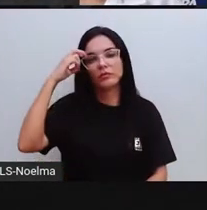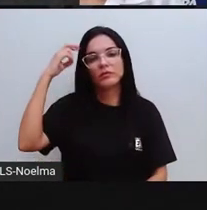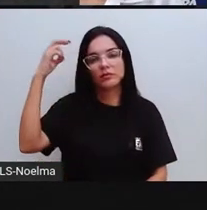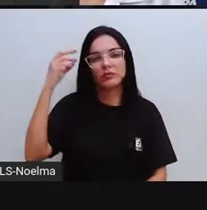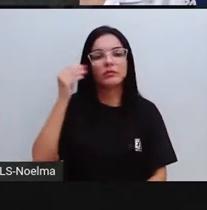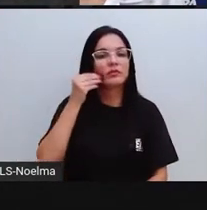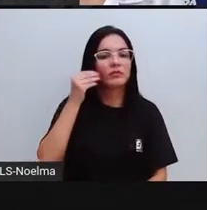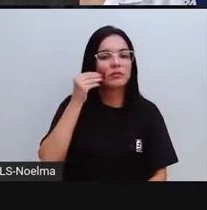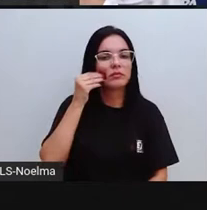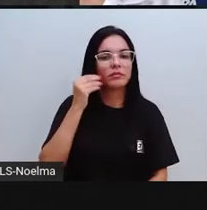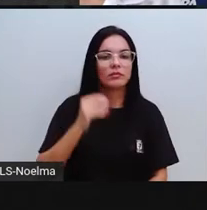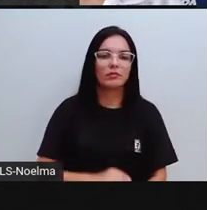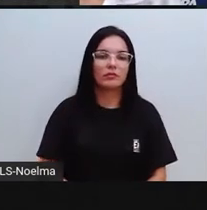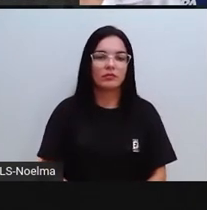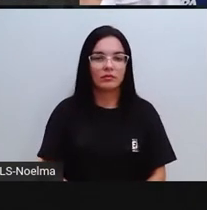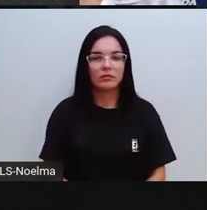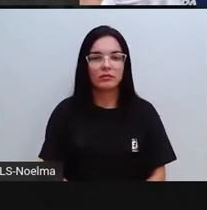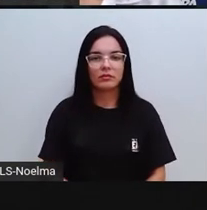tá bom?